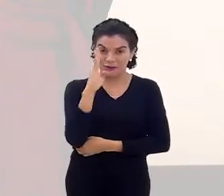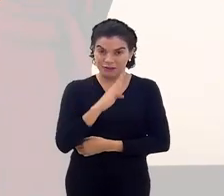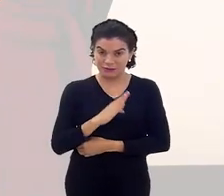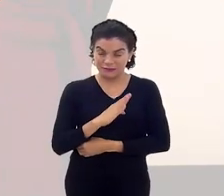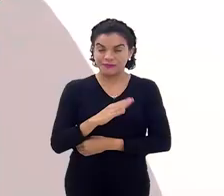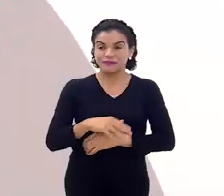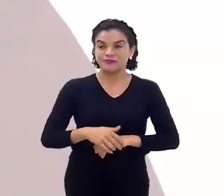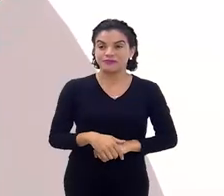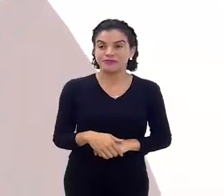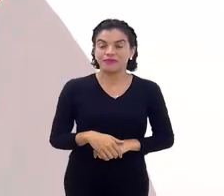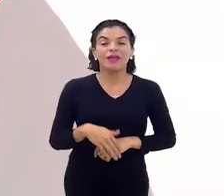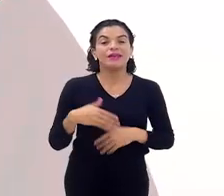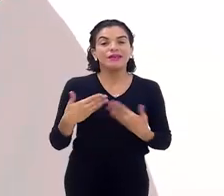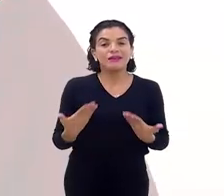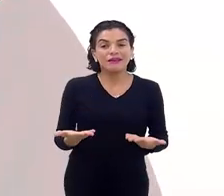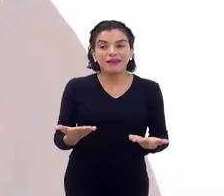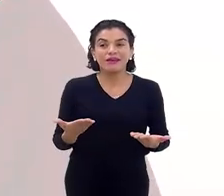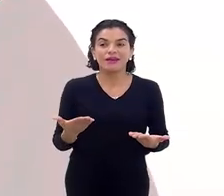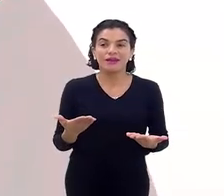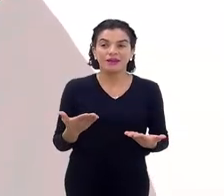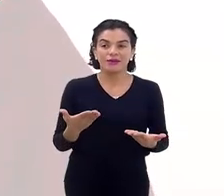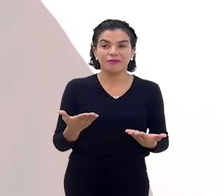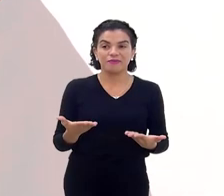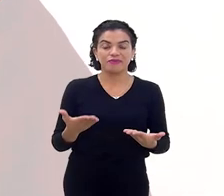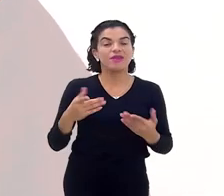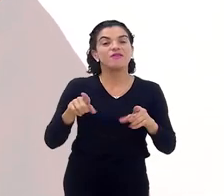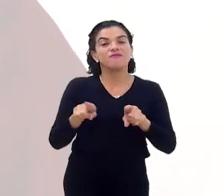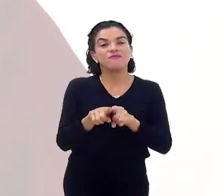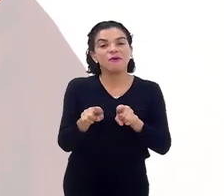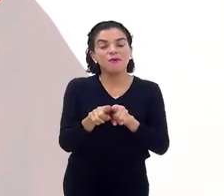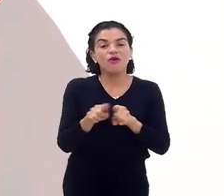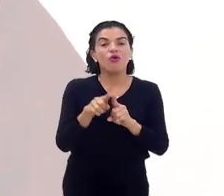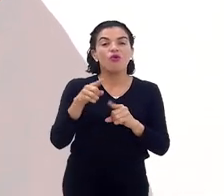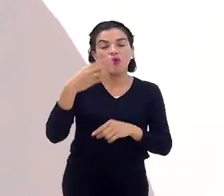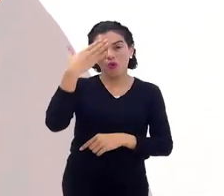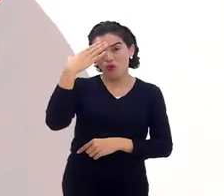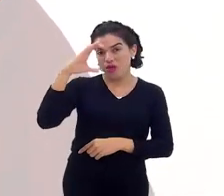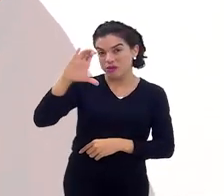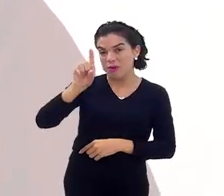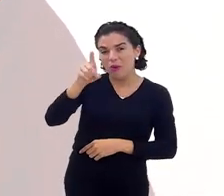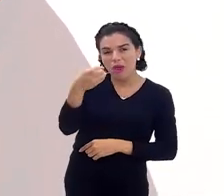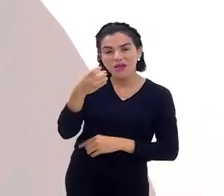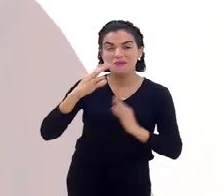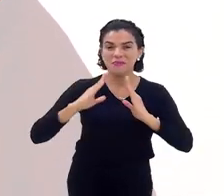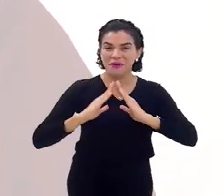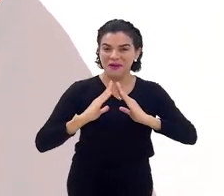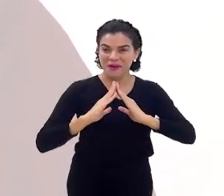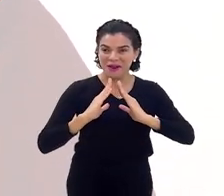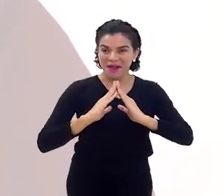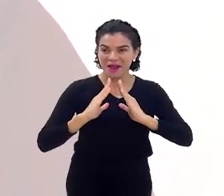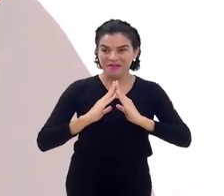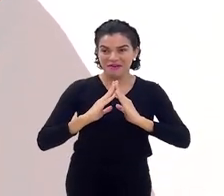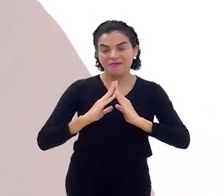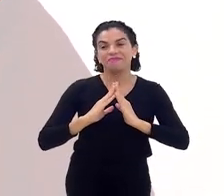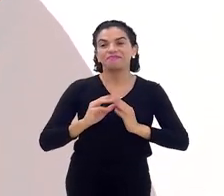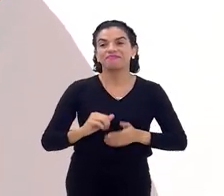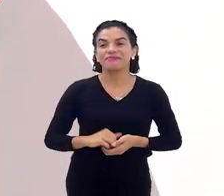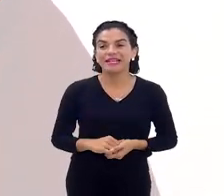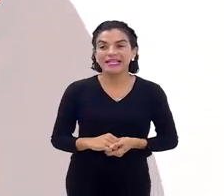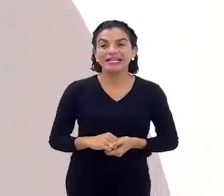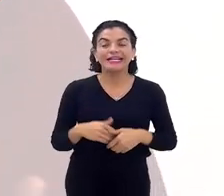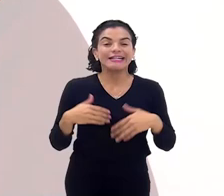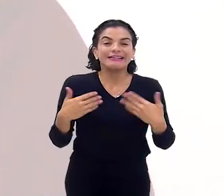92, né? E foi para a Ópera de Arame, em Curitiba, onde eu morava, que eu morava, que eu tinha morado lá.